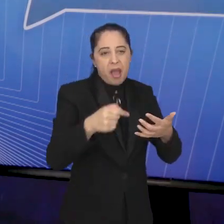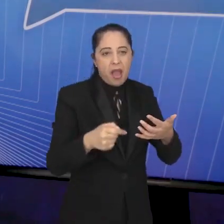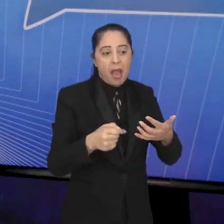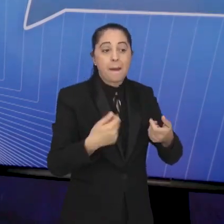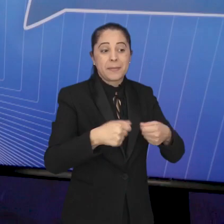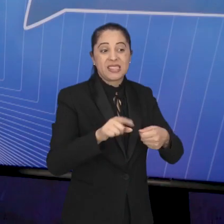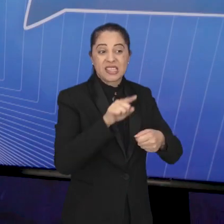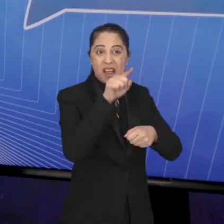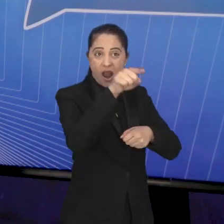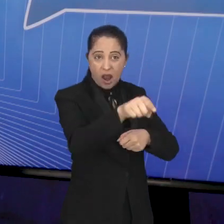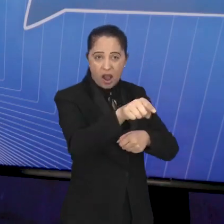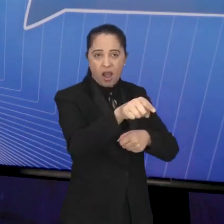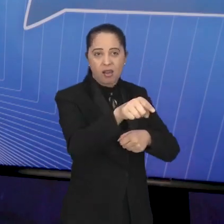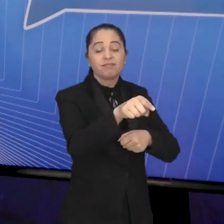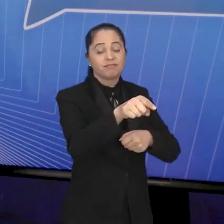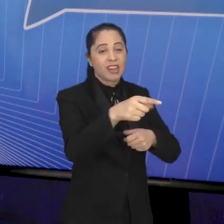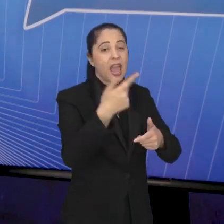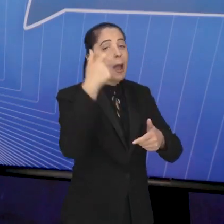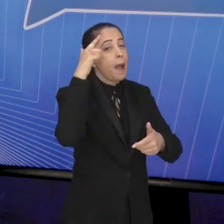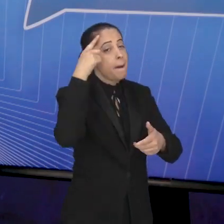precisam ser resolvidos.